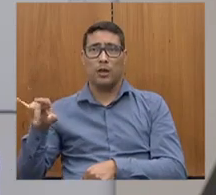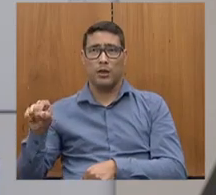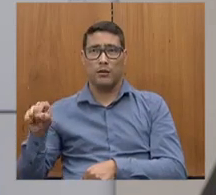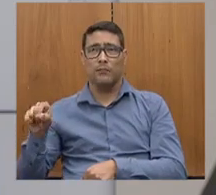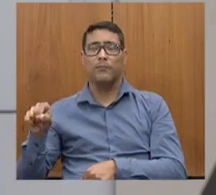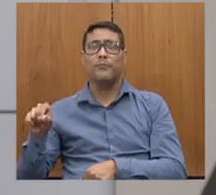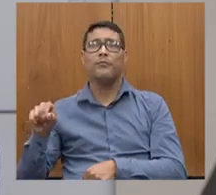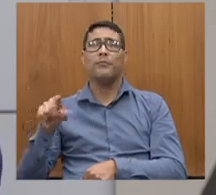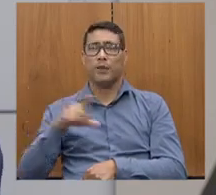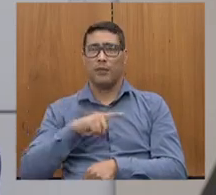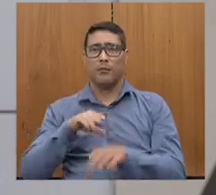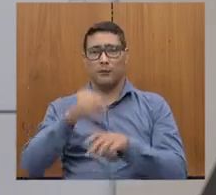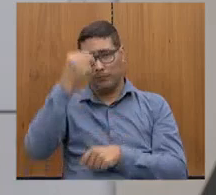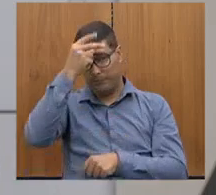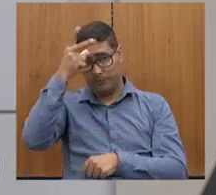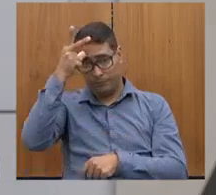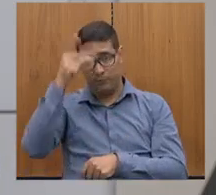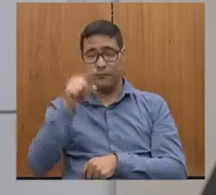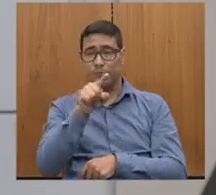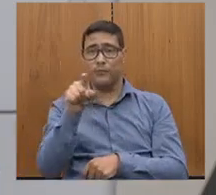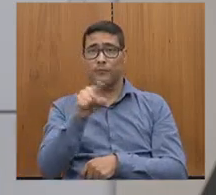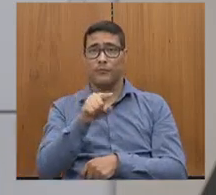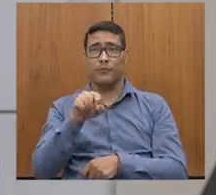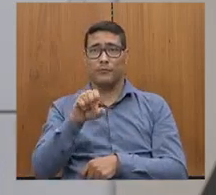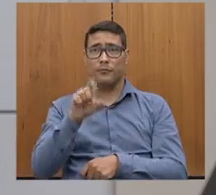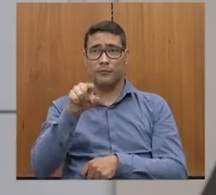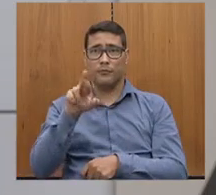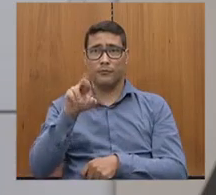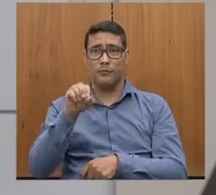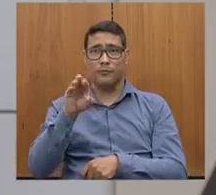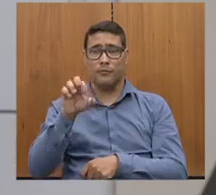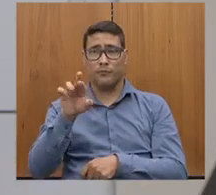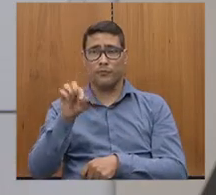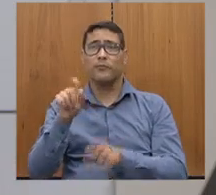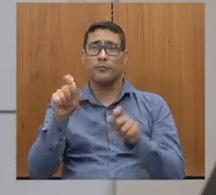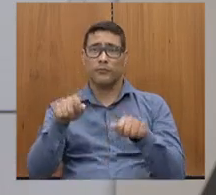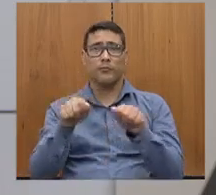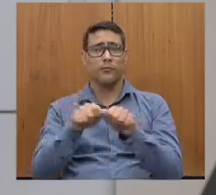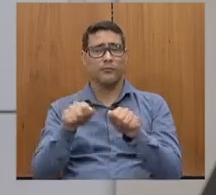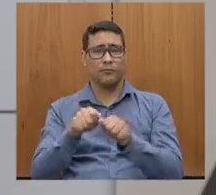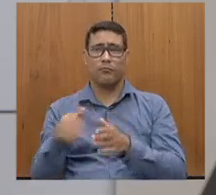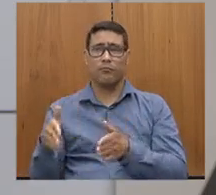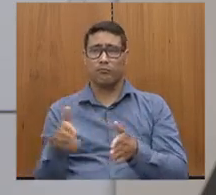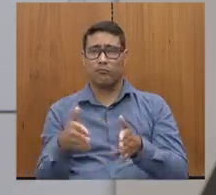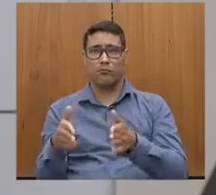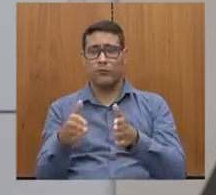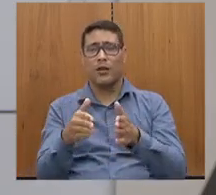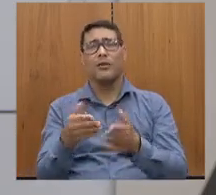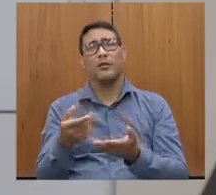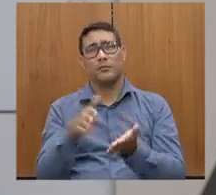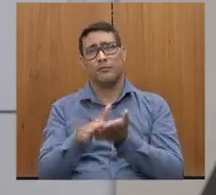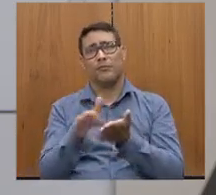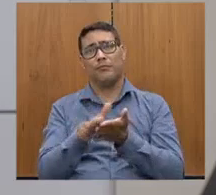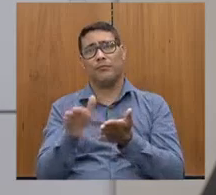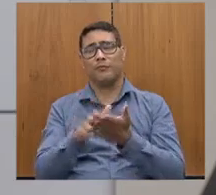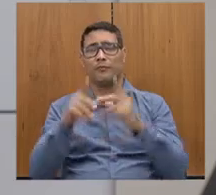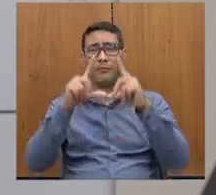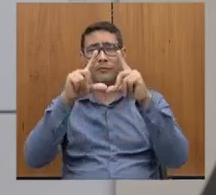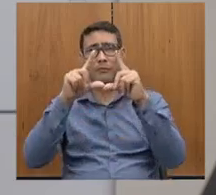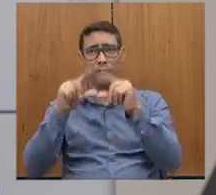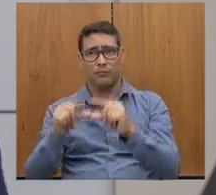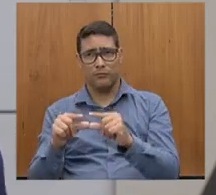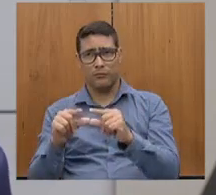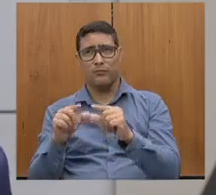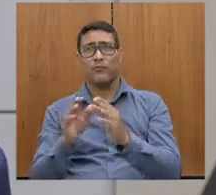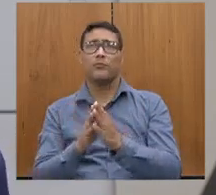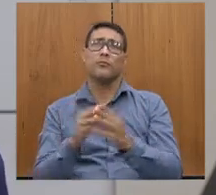E é um sucesso, porque dá para fazer a estrada gastando um terço do que se gastaria se fosse o Estado, porque